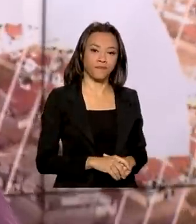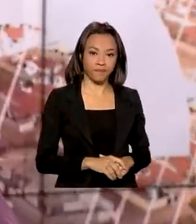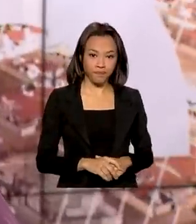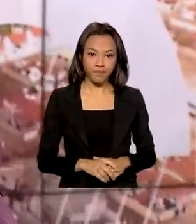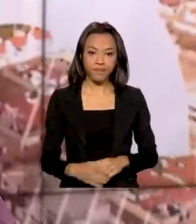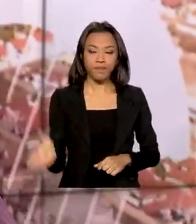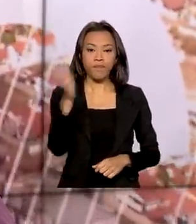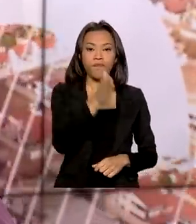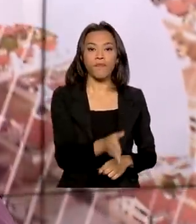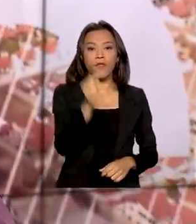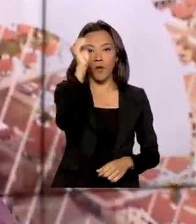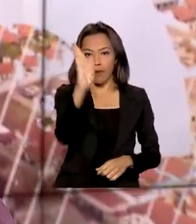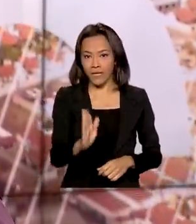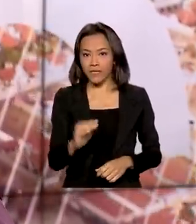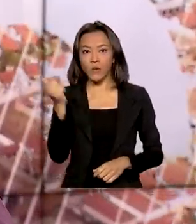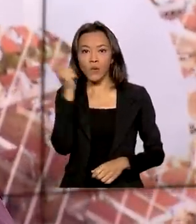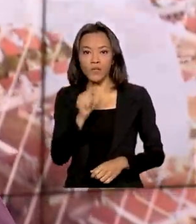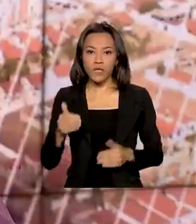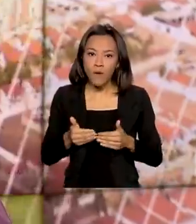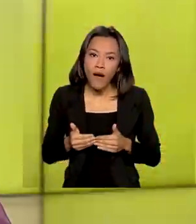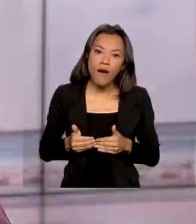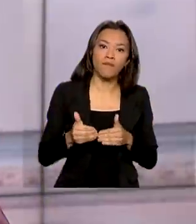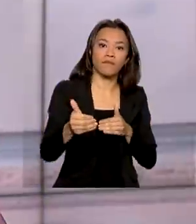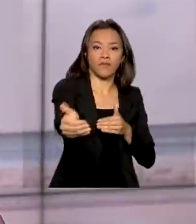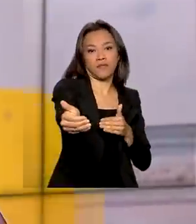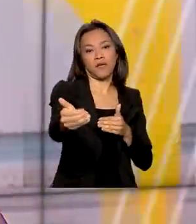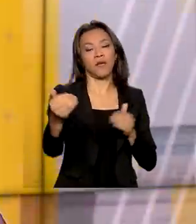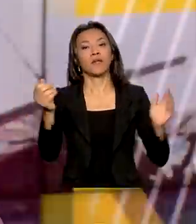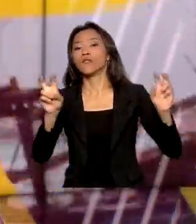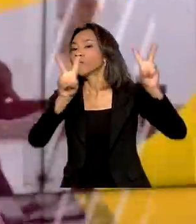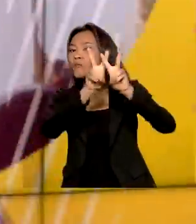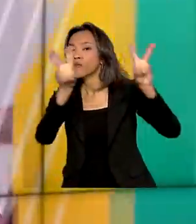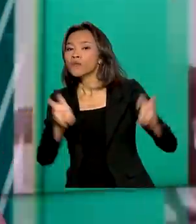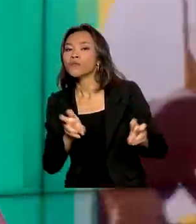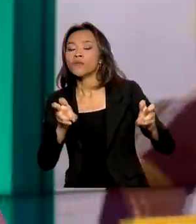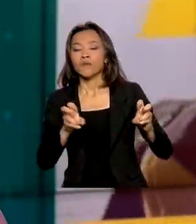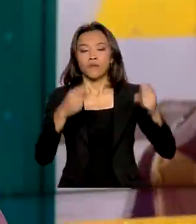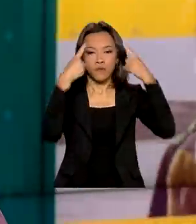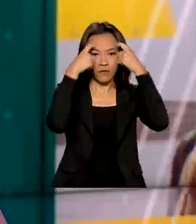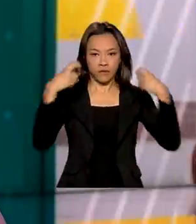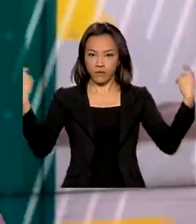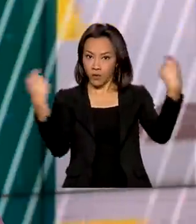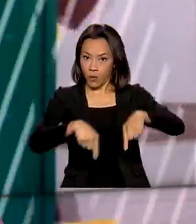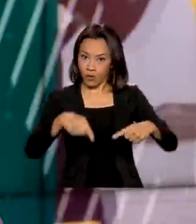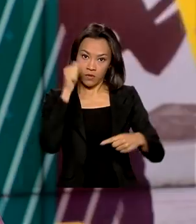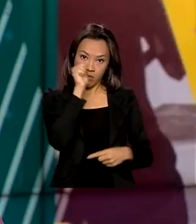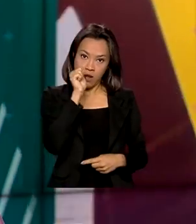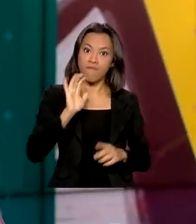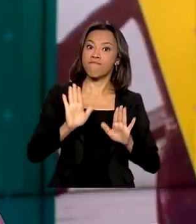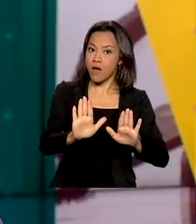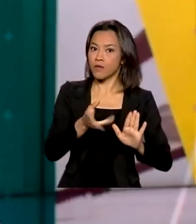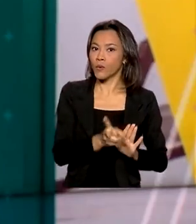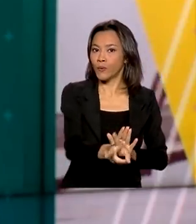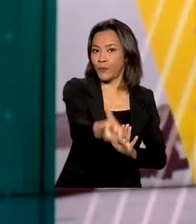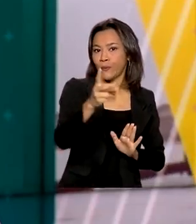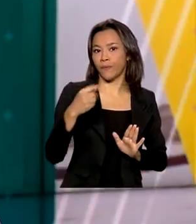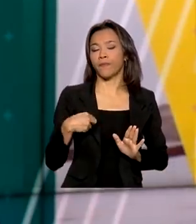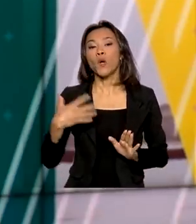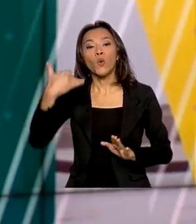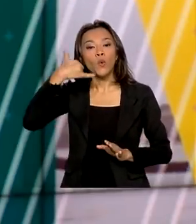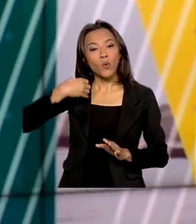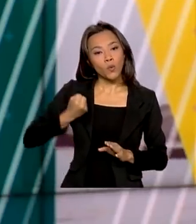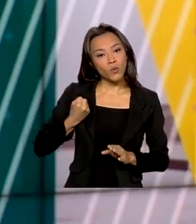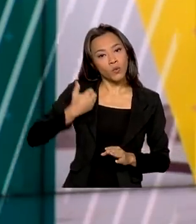O Brasil avançou nos últimos anos no combate à violência contra a mulher, mas ela ainda existe. O Disque 180